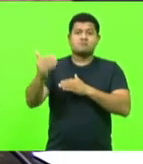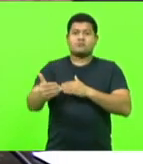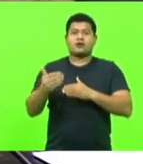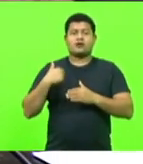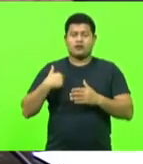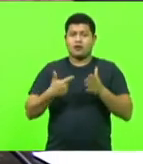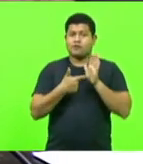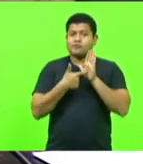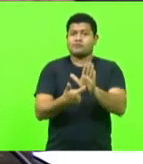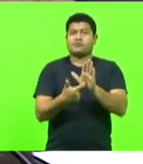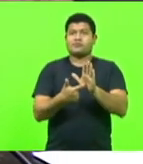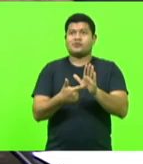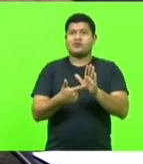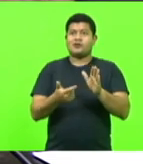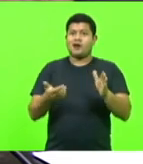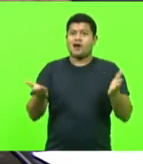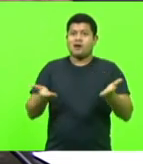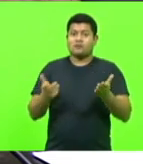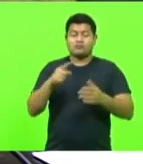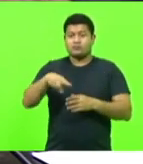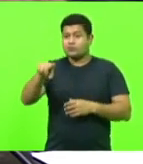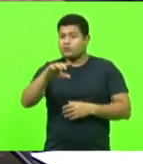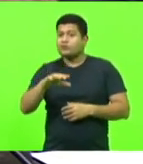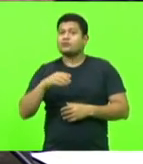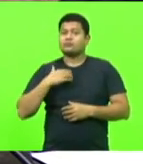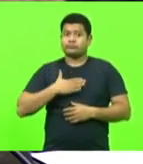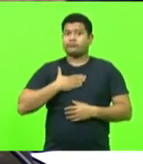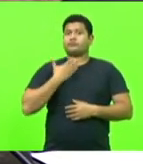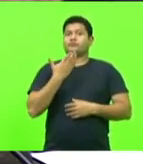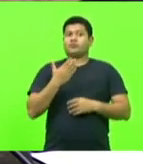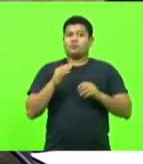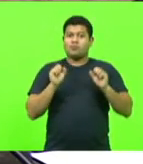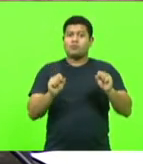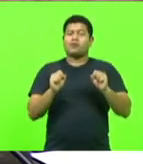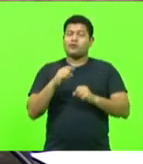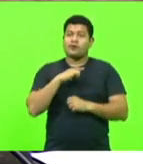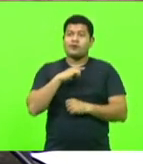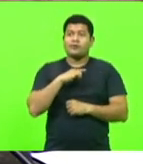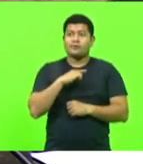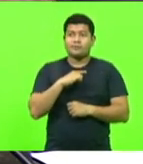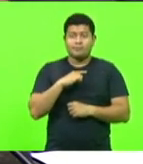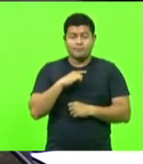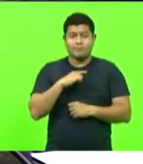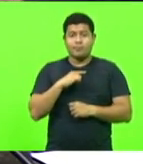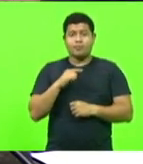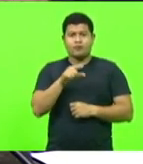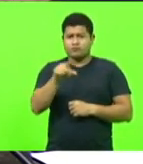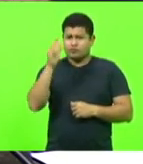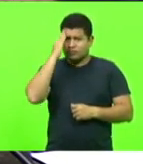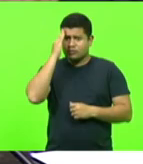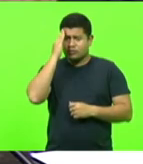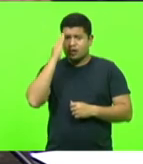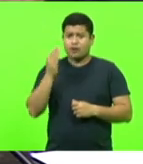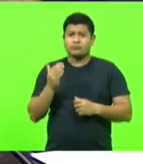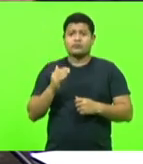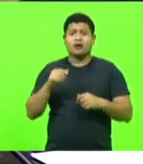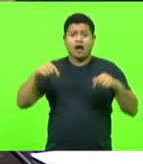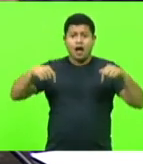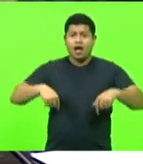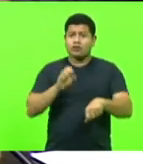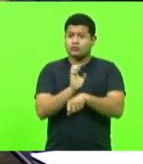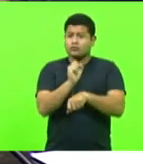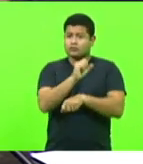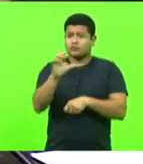senhores algo aqui que pode surpreender muitos deputados aqui. Vocês sabem o que o Estado de Santa Catarina